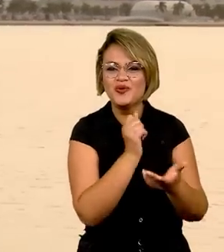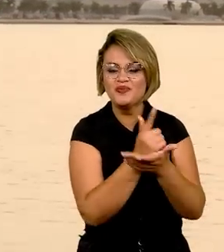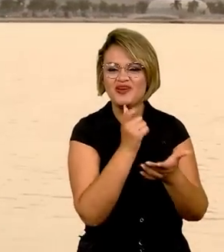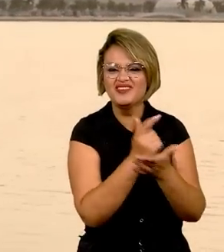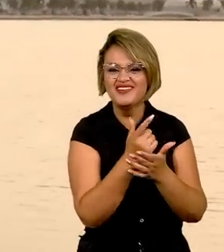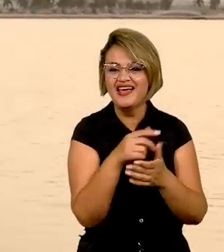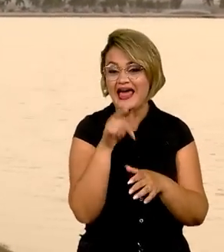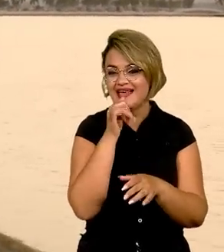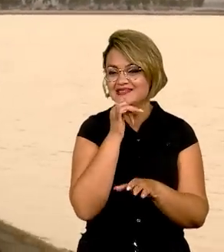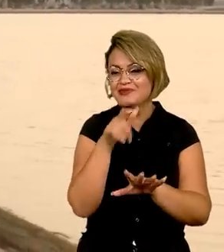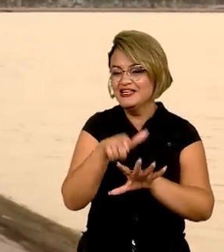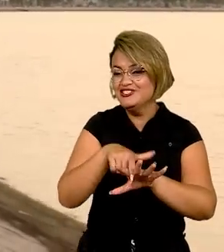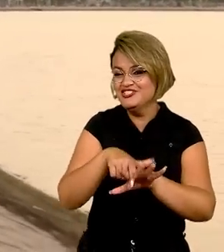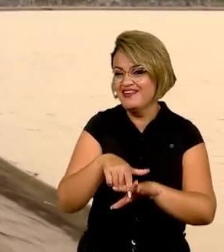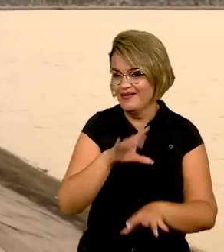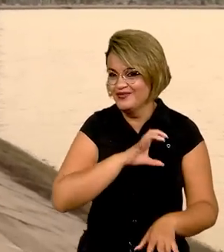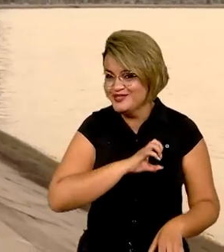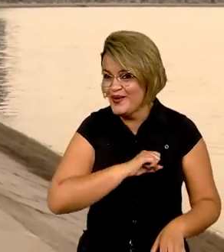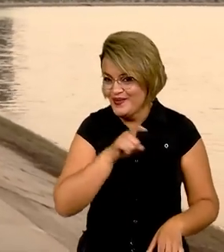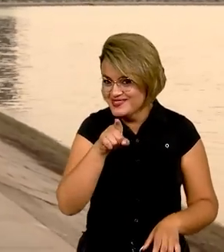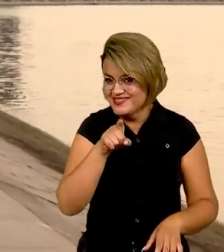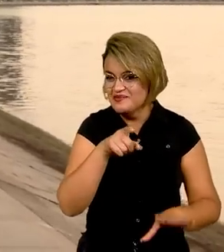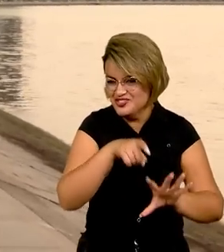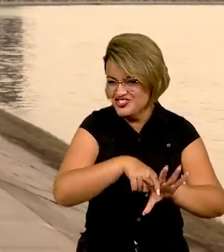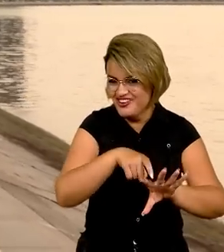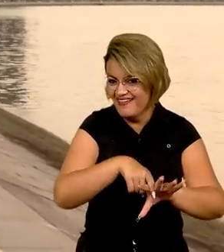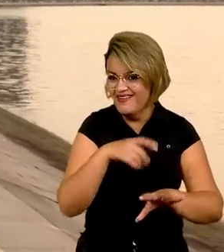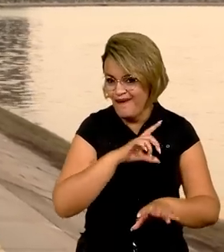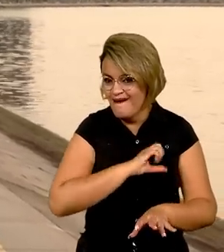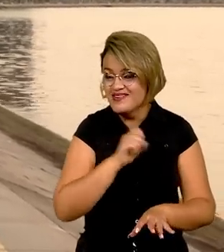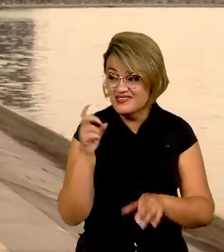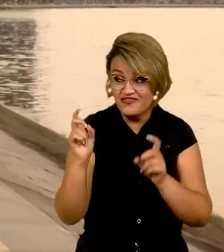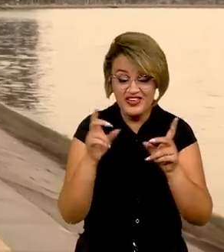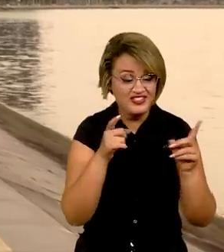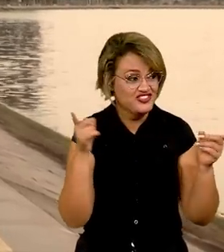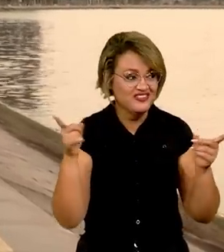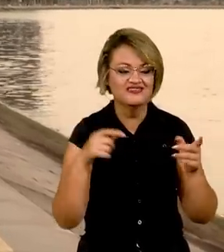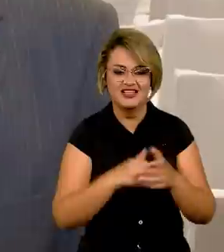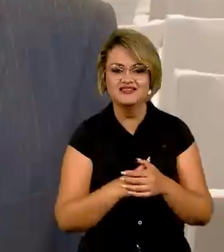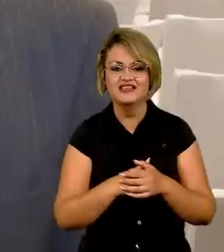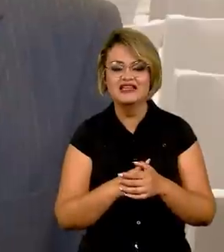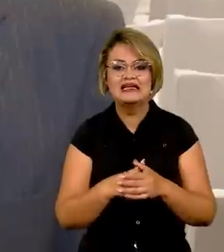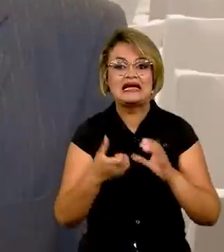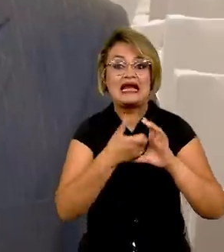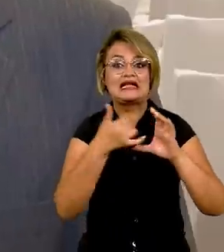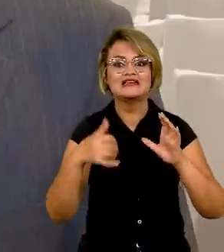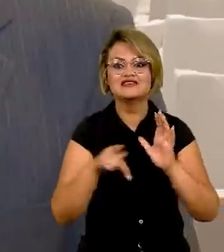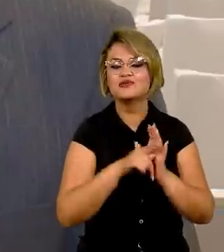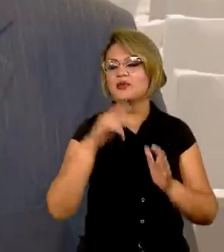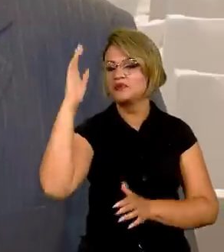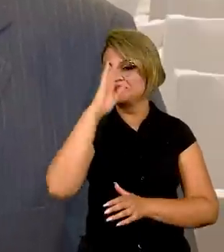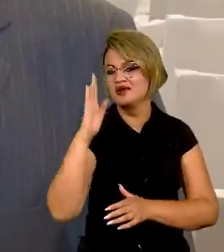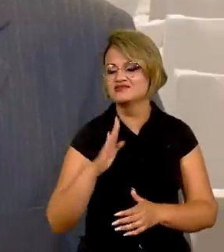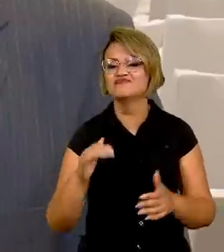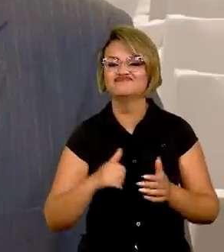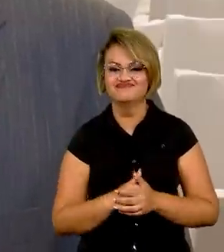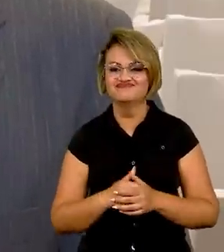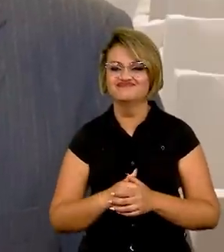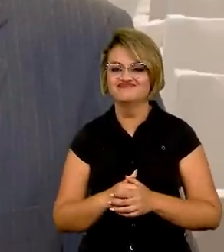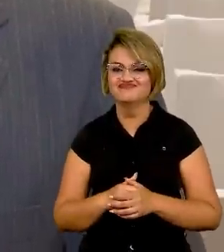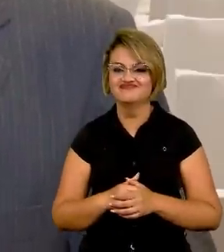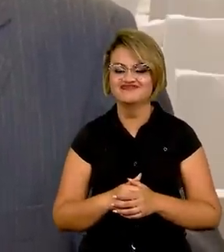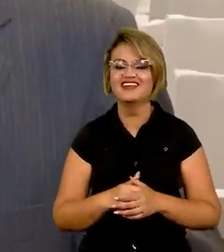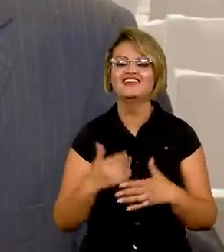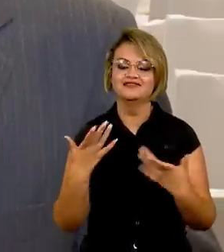famoso que todo mundo adora aqui, e trazendo muito a da brasilidade nossa, do dia a dia, né? Então,